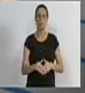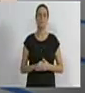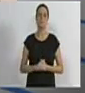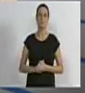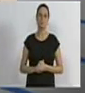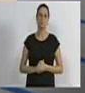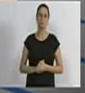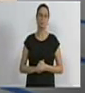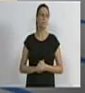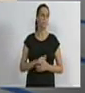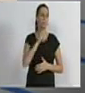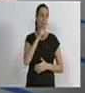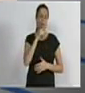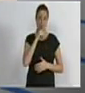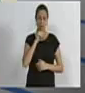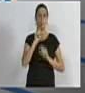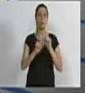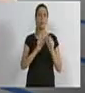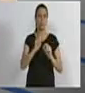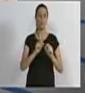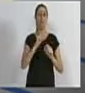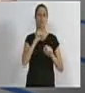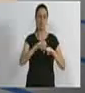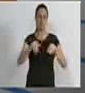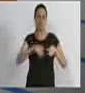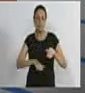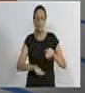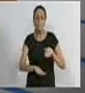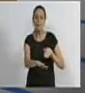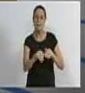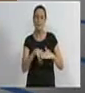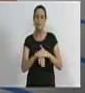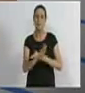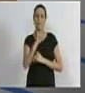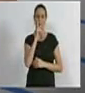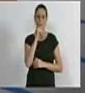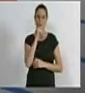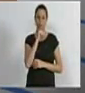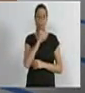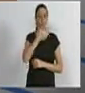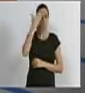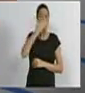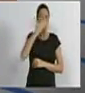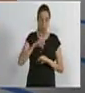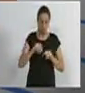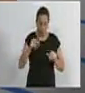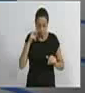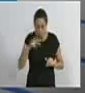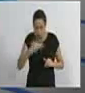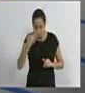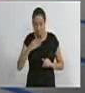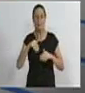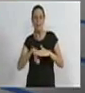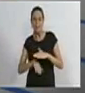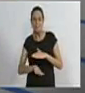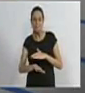O lençol freático é um verdadeiro reservatório natural que fica oculto sobre a terra e é muito maior do